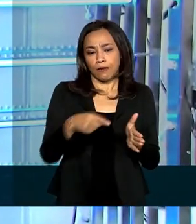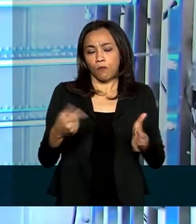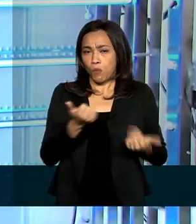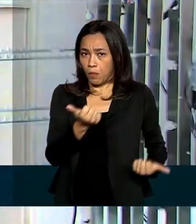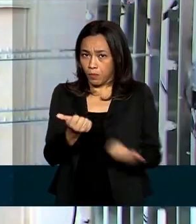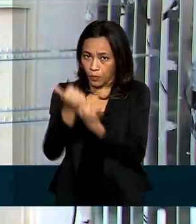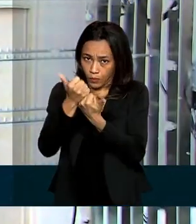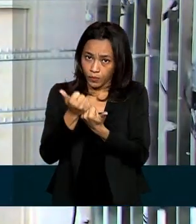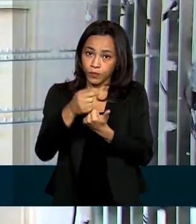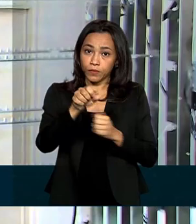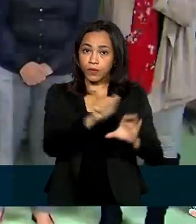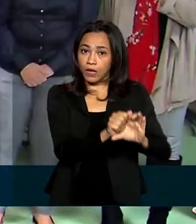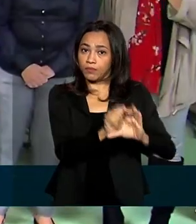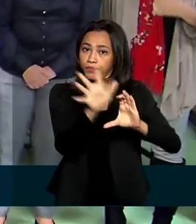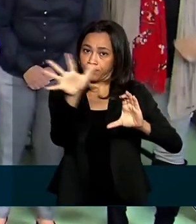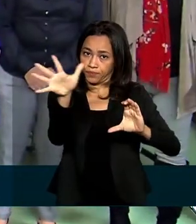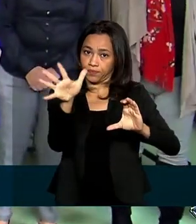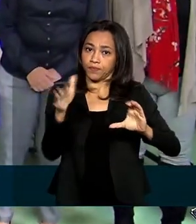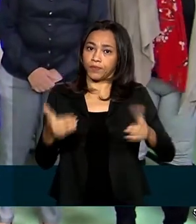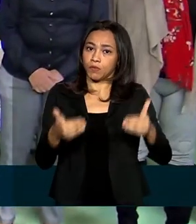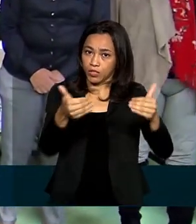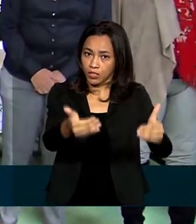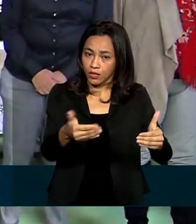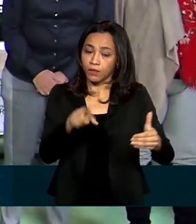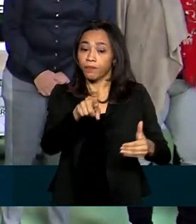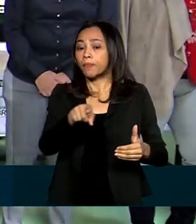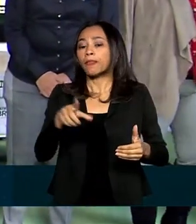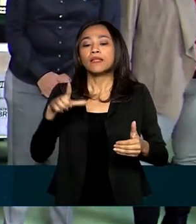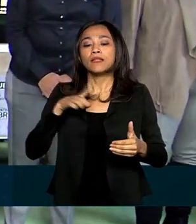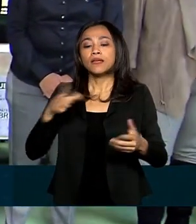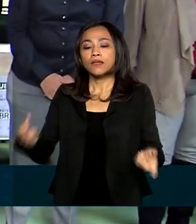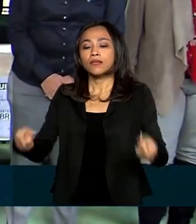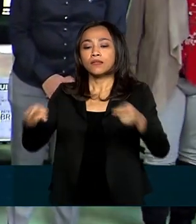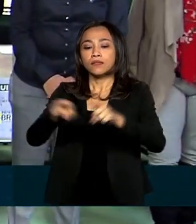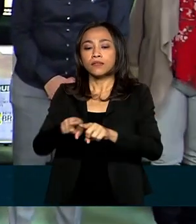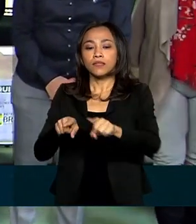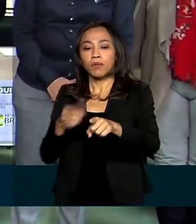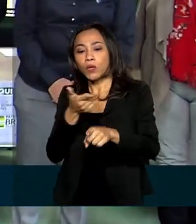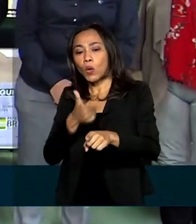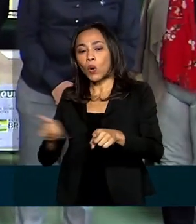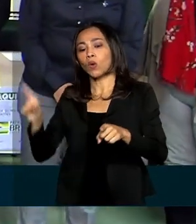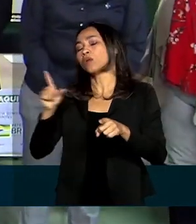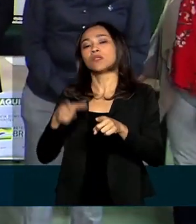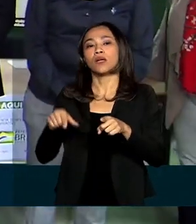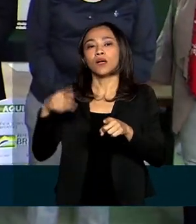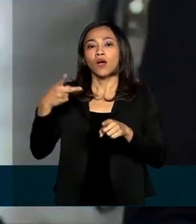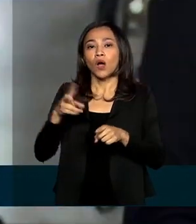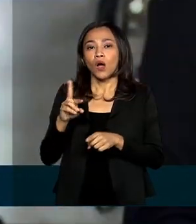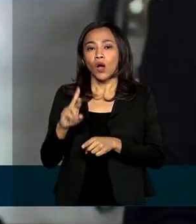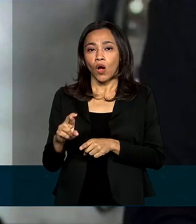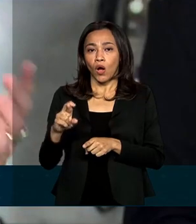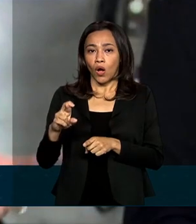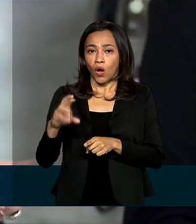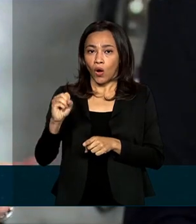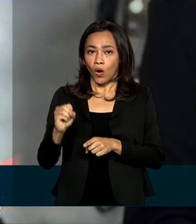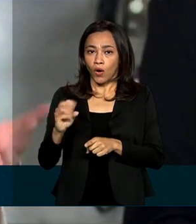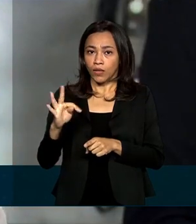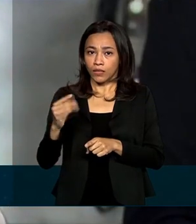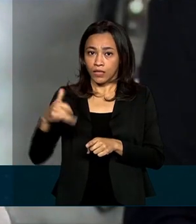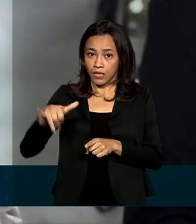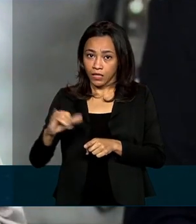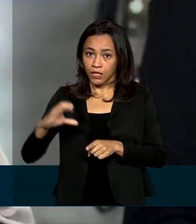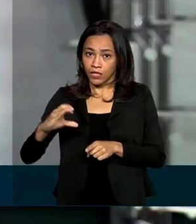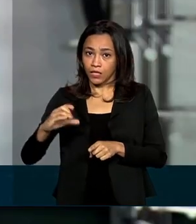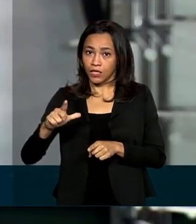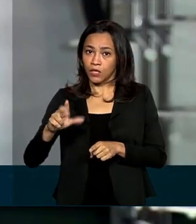Tecnologia e Inovações, a iniciativa tem a parceria do Rotary Club do Distrito Federal, Goiás e Tocantins.